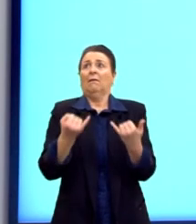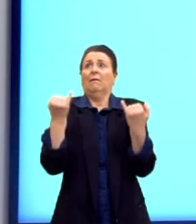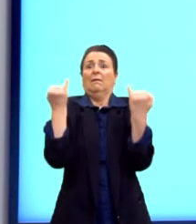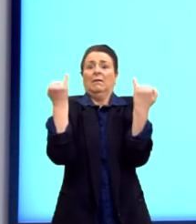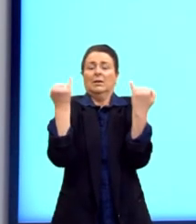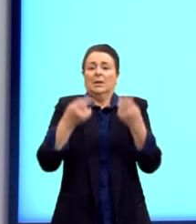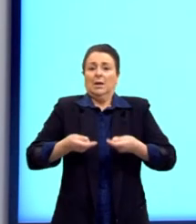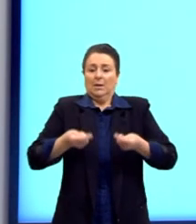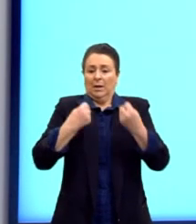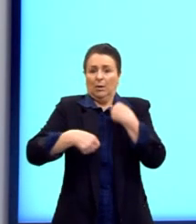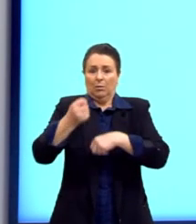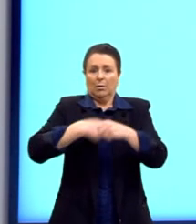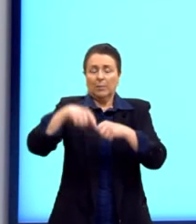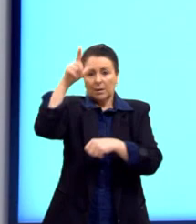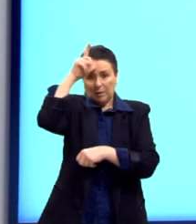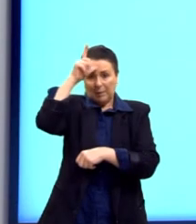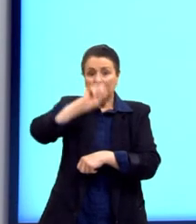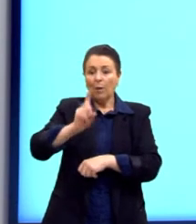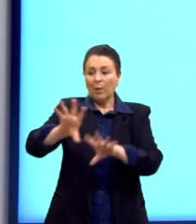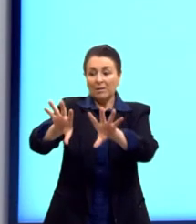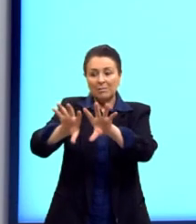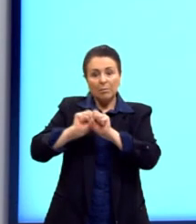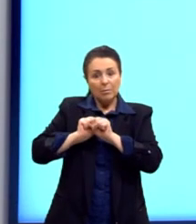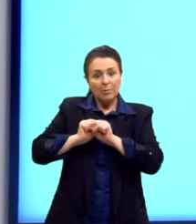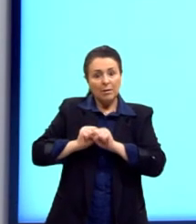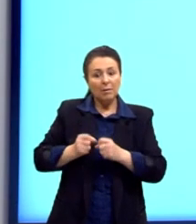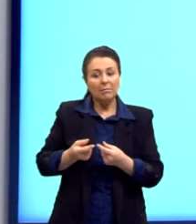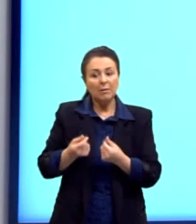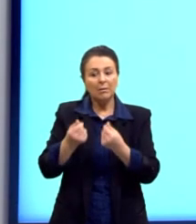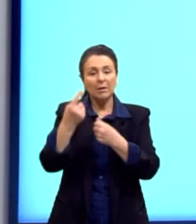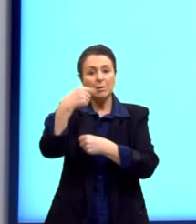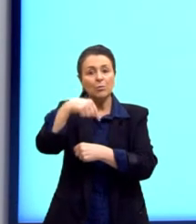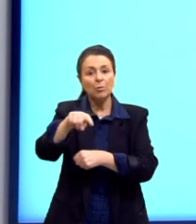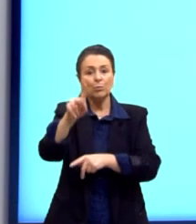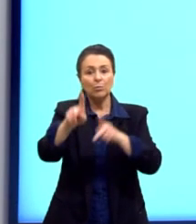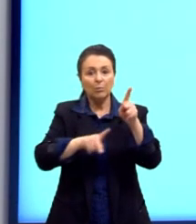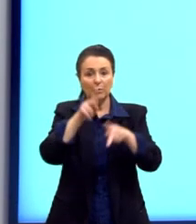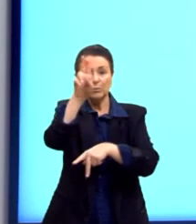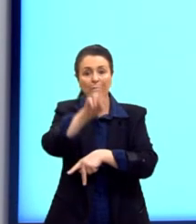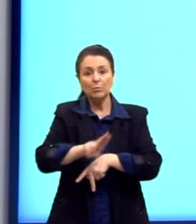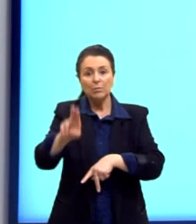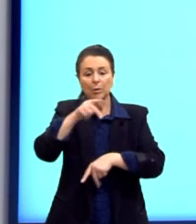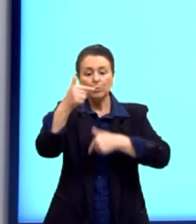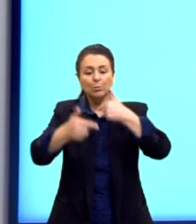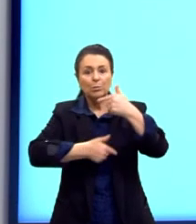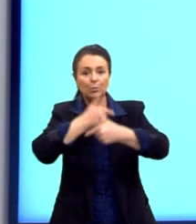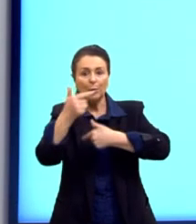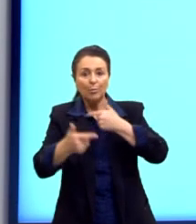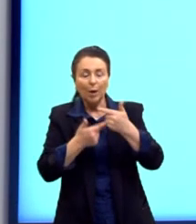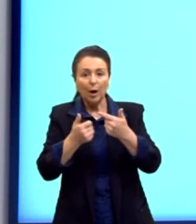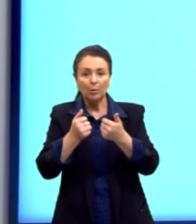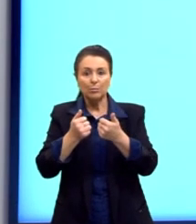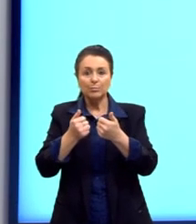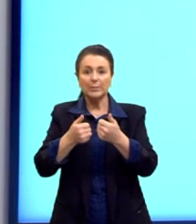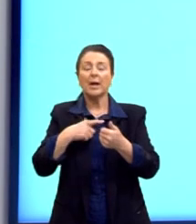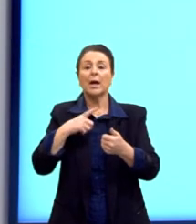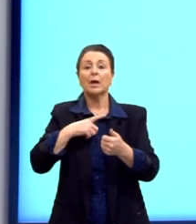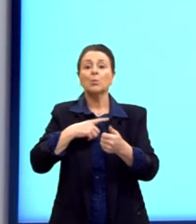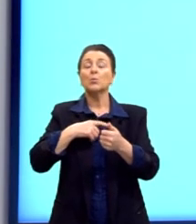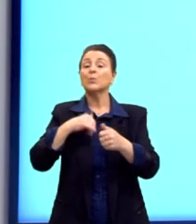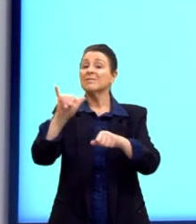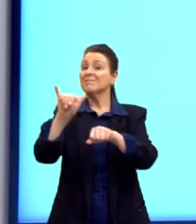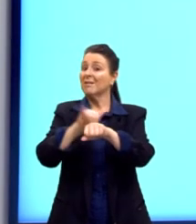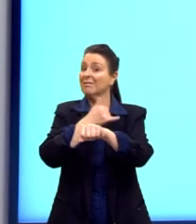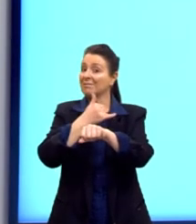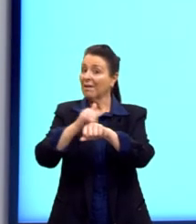apropria de algumas riquezas e melhora um pouquinho a economia usando trabalho forçado, usando estratégias nazistas, né.